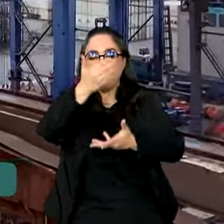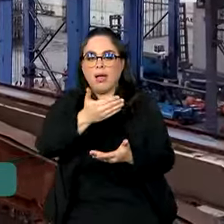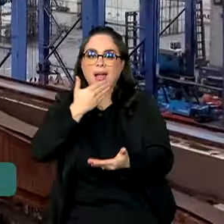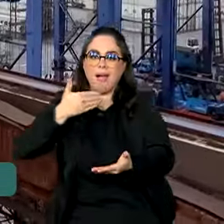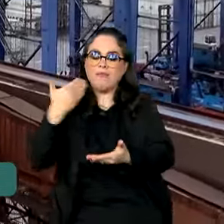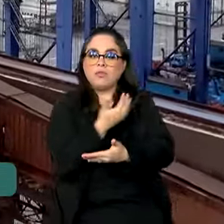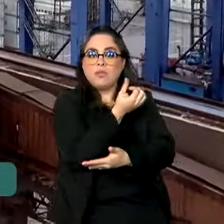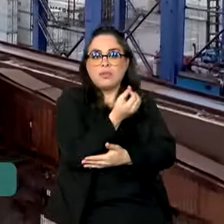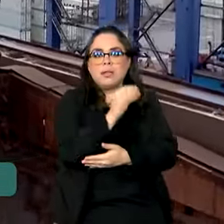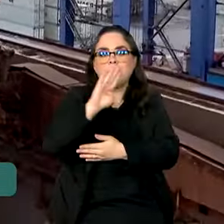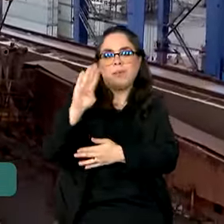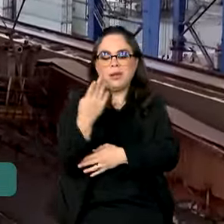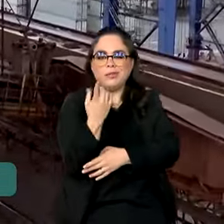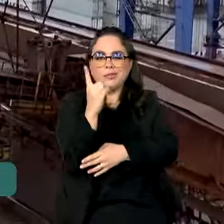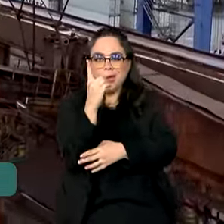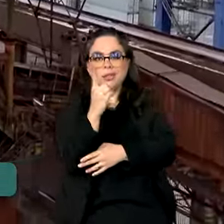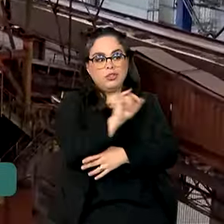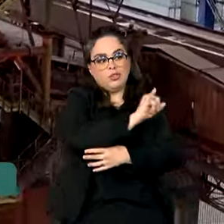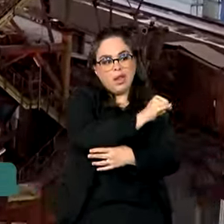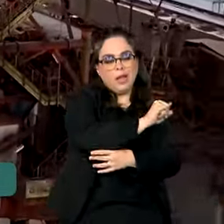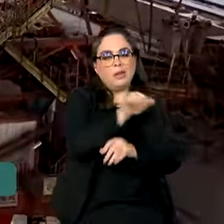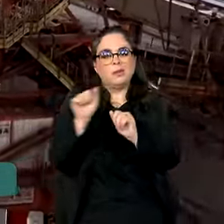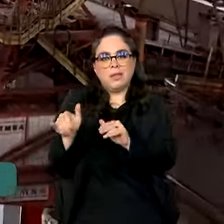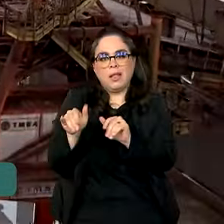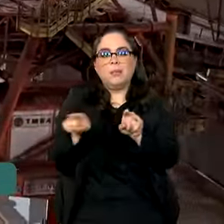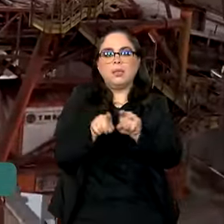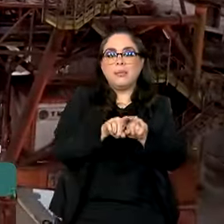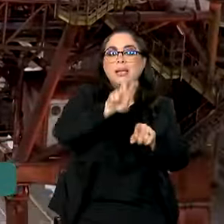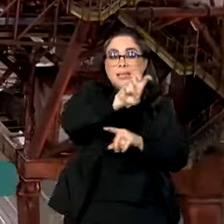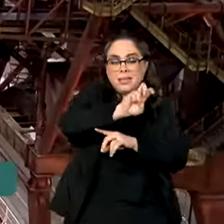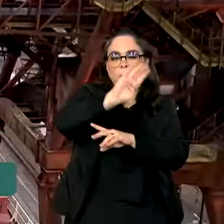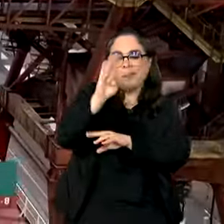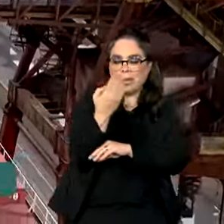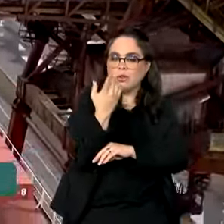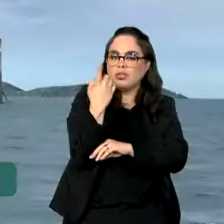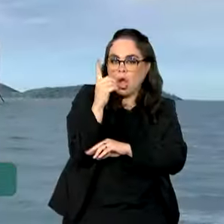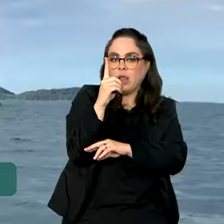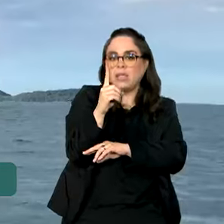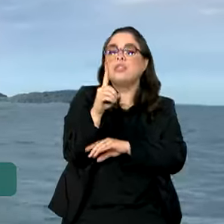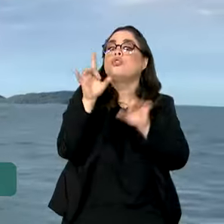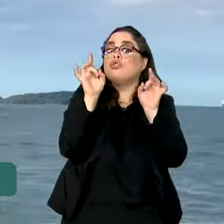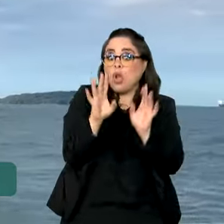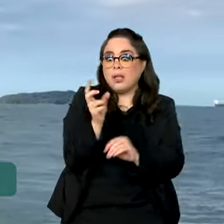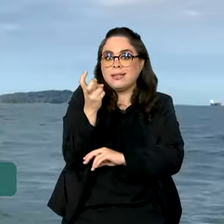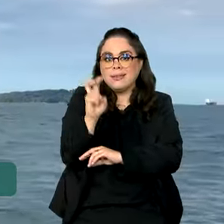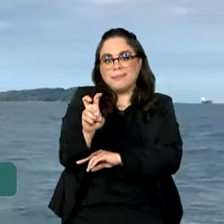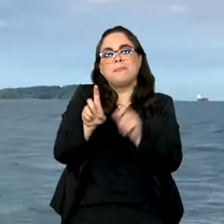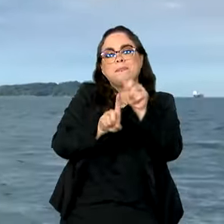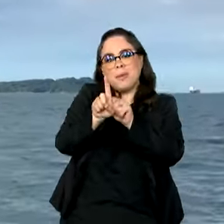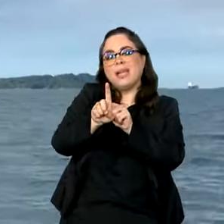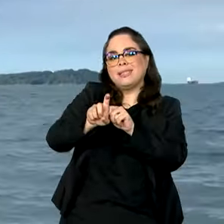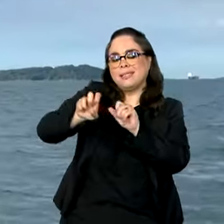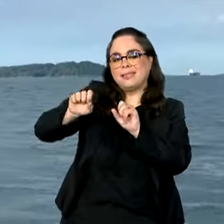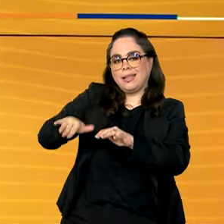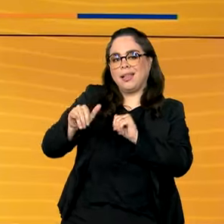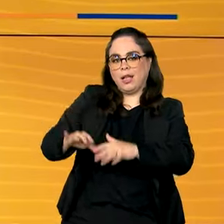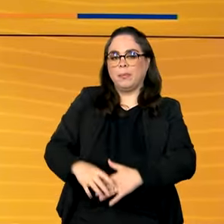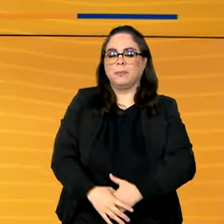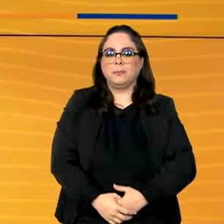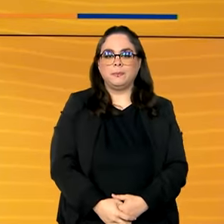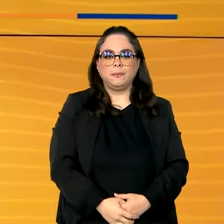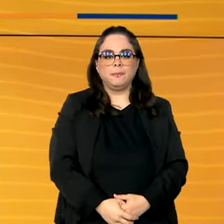do Brasil, de janeiro a setembro, e quase 5 bilhões e meio de dólares, considerando somente o mês de setembro.